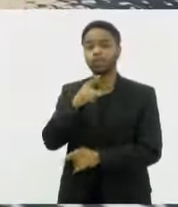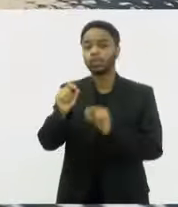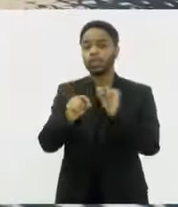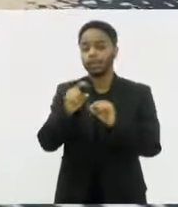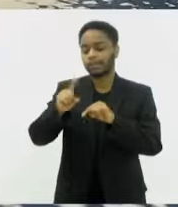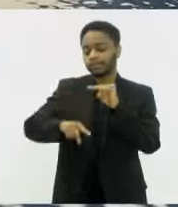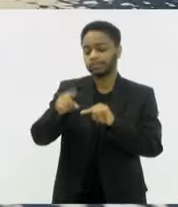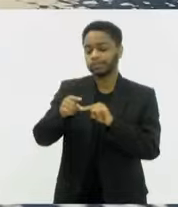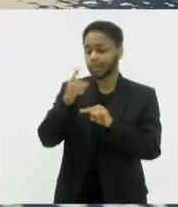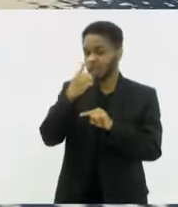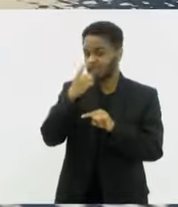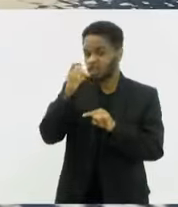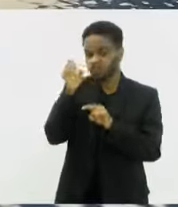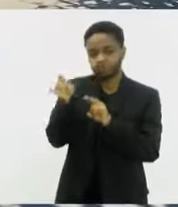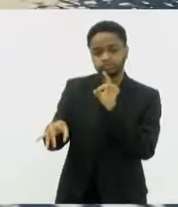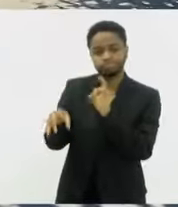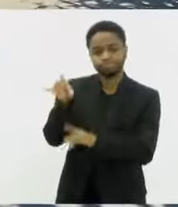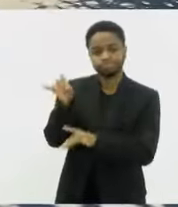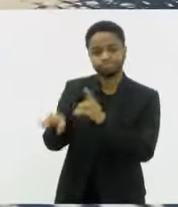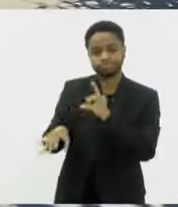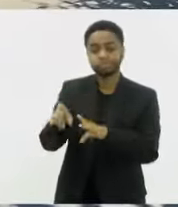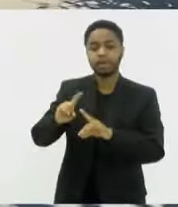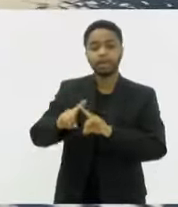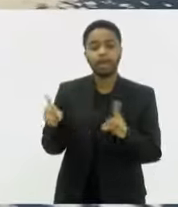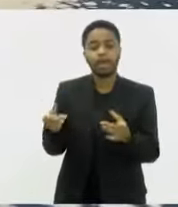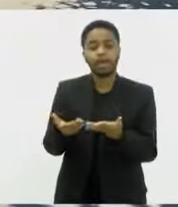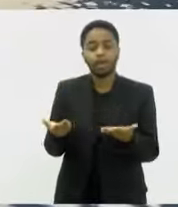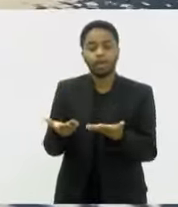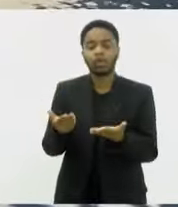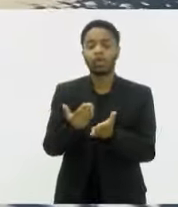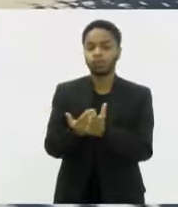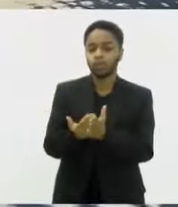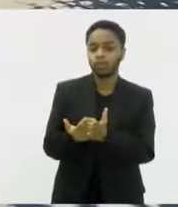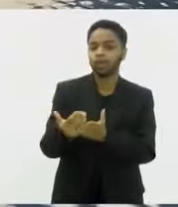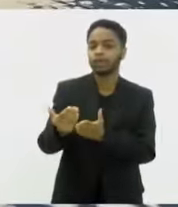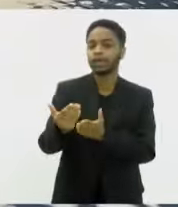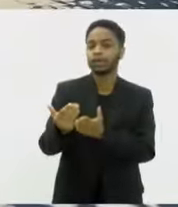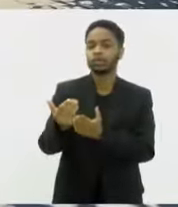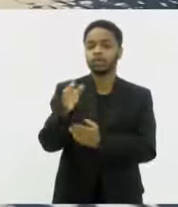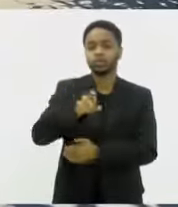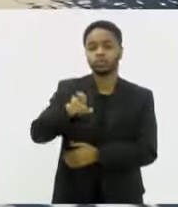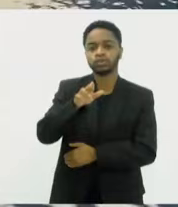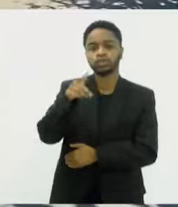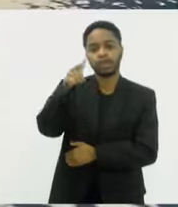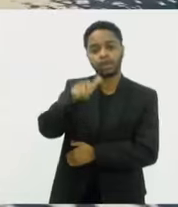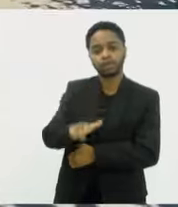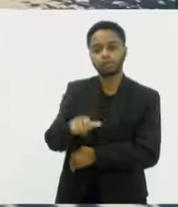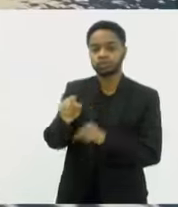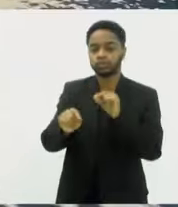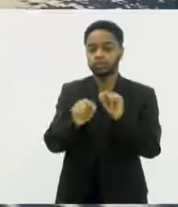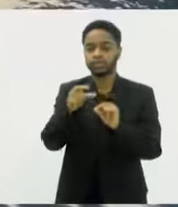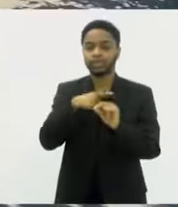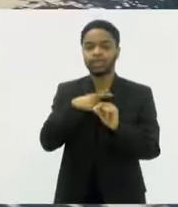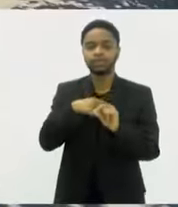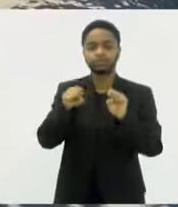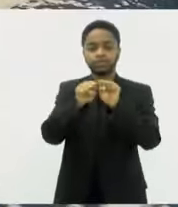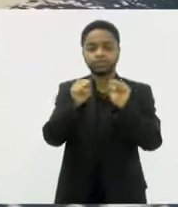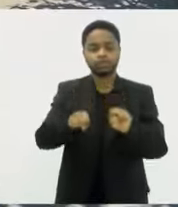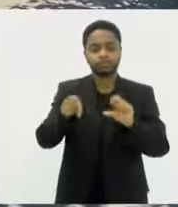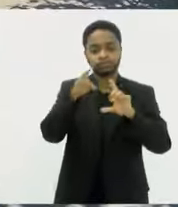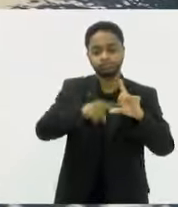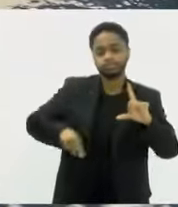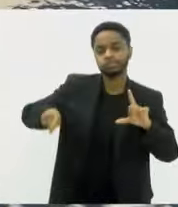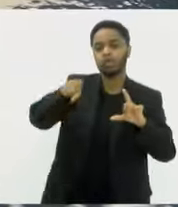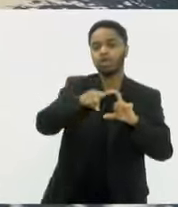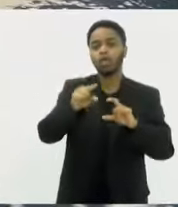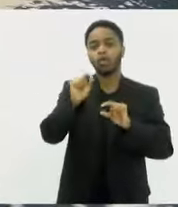descartava de uma forma incorreta Então a gente acaba que a gente começa a reutilizar A gente é o sistema circular, né? A gente usa o